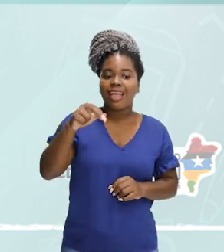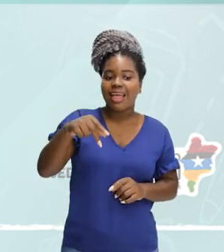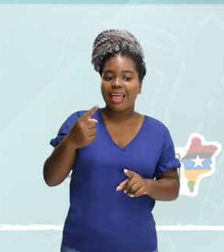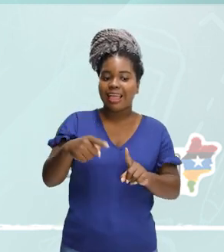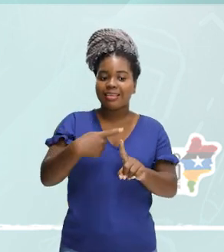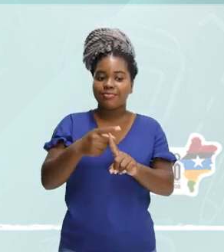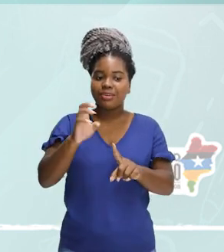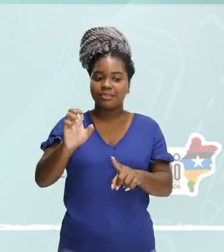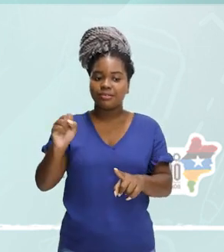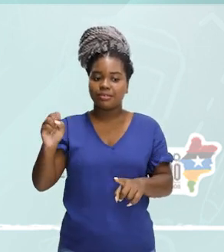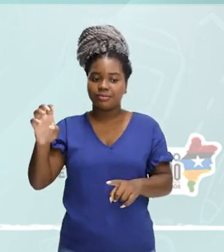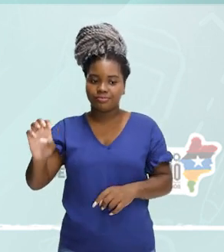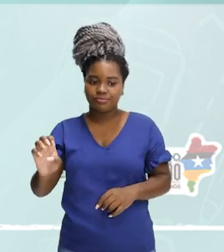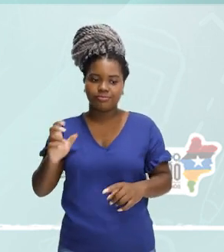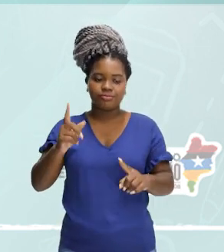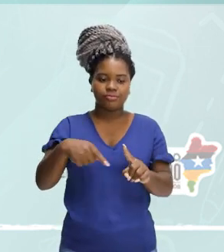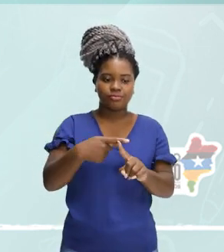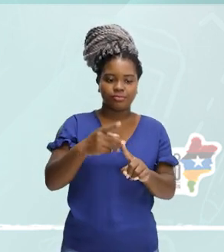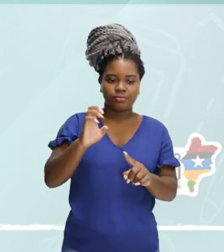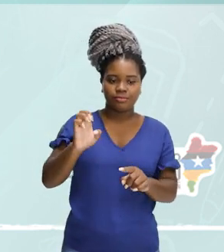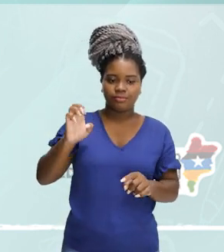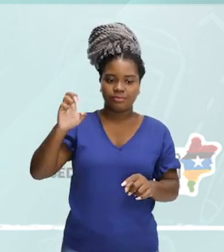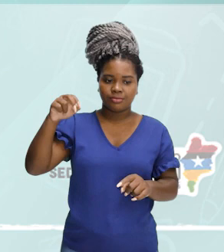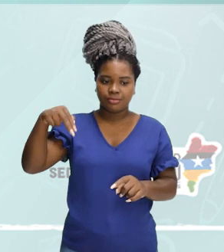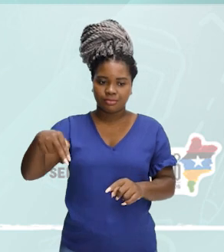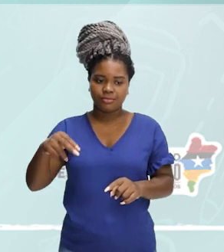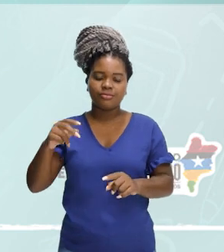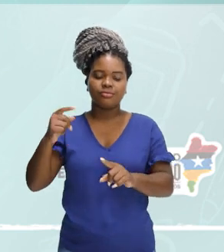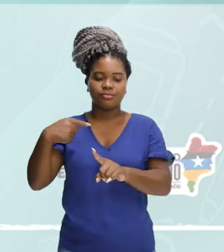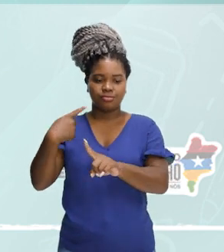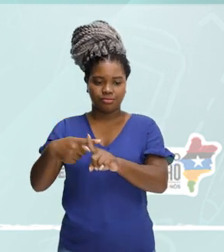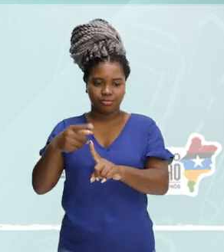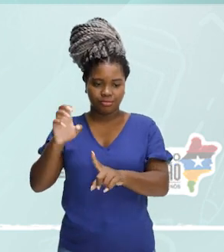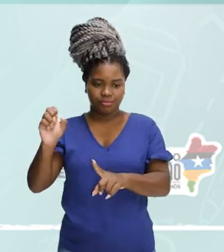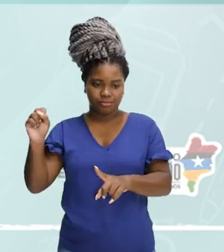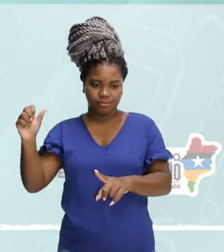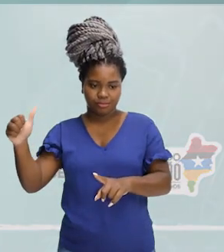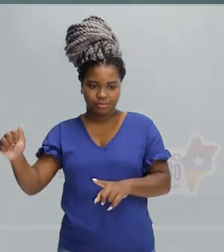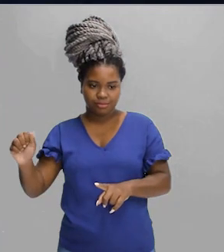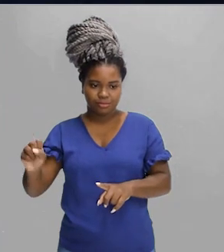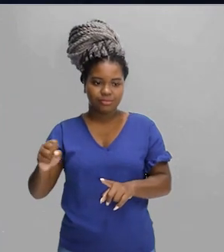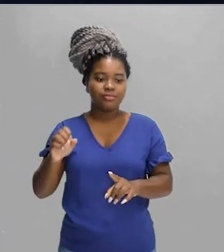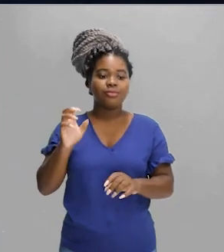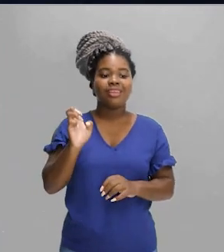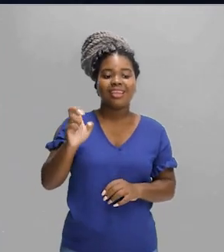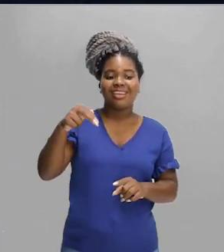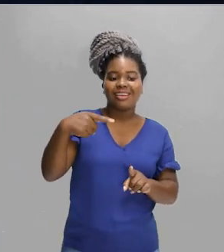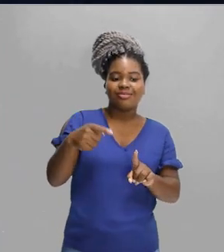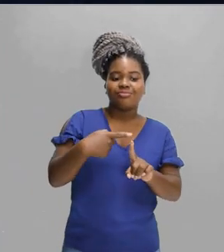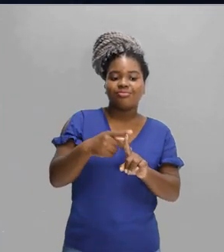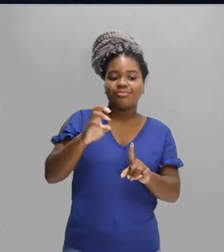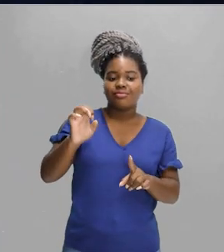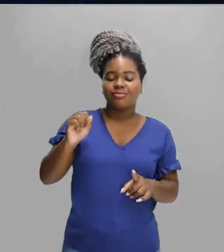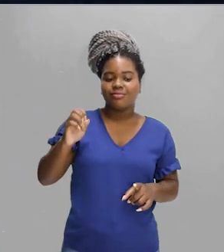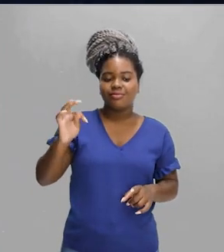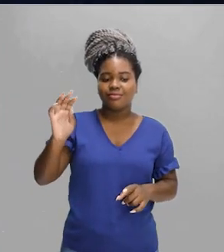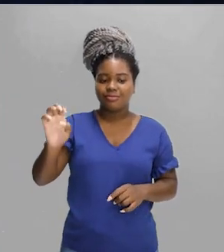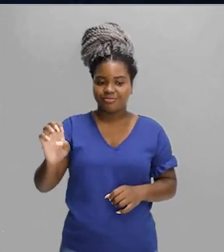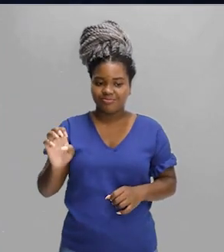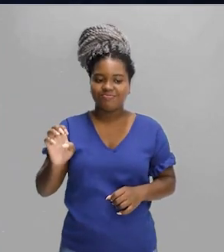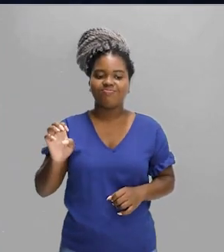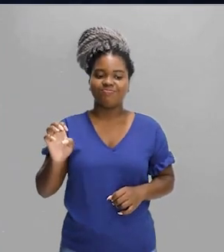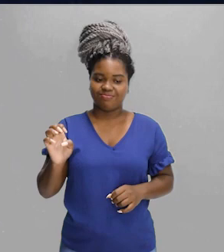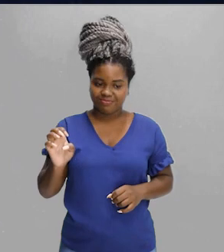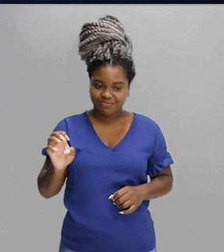nesses. En mais essas, nesses. En mais este, neste. Para